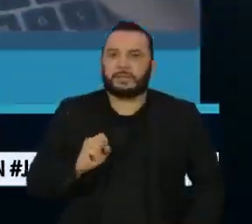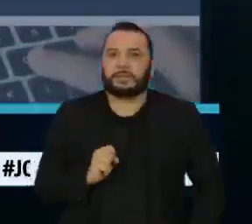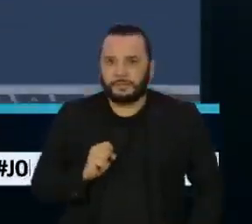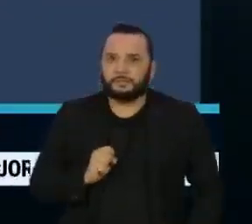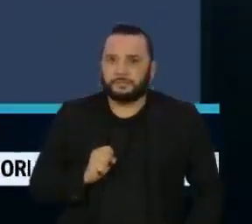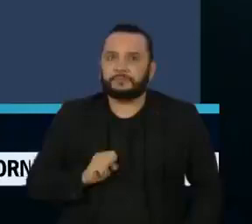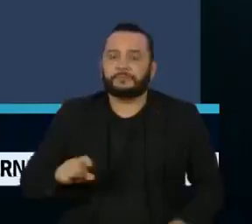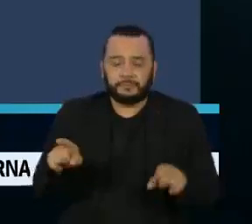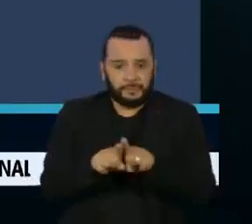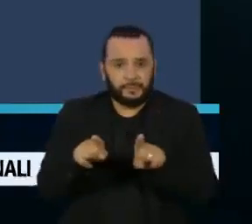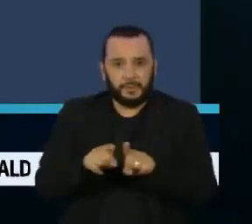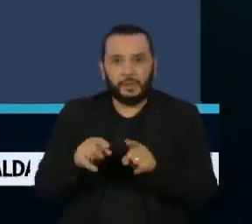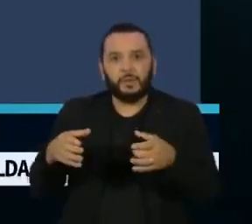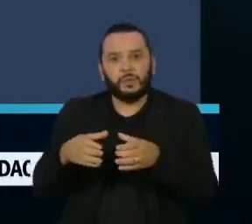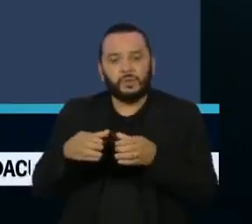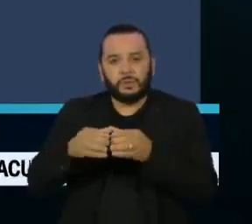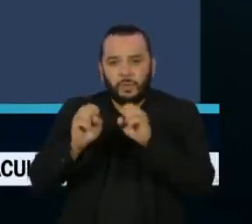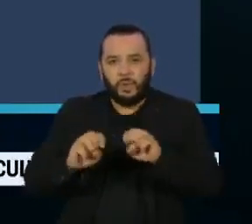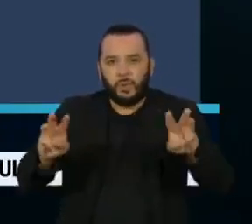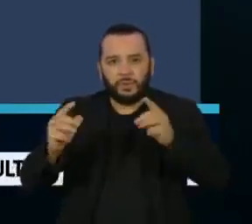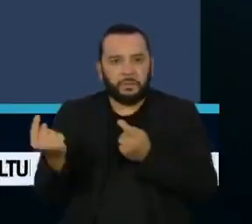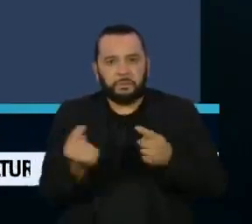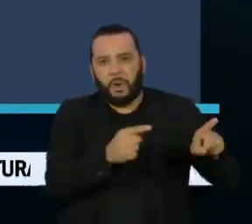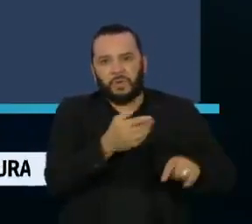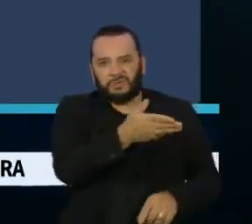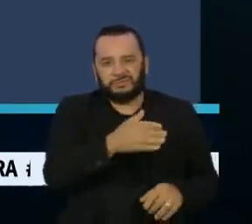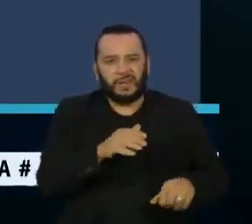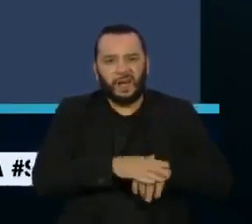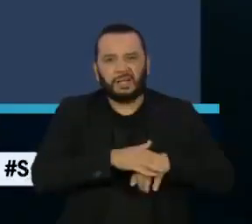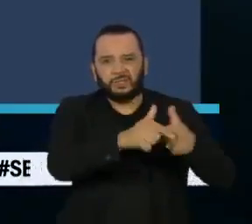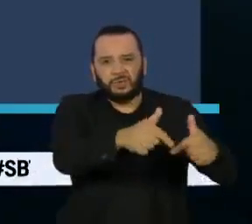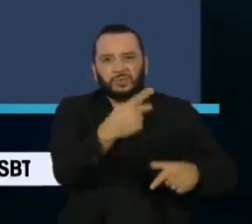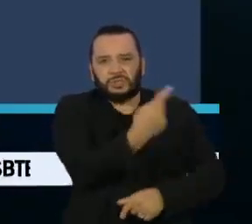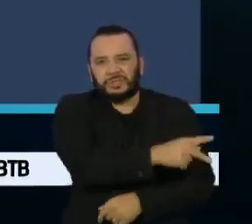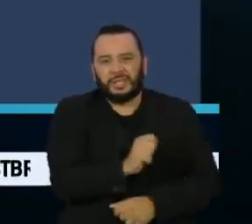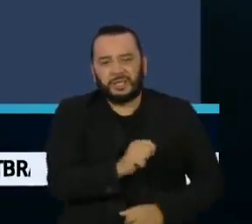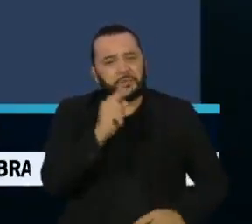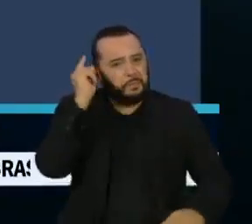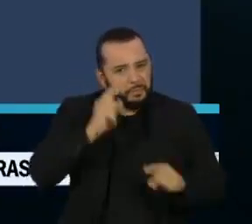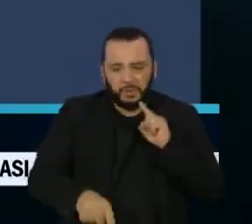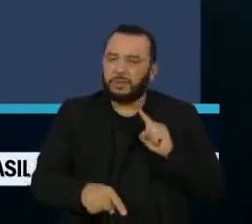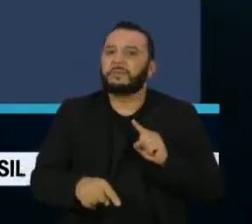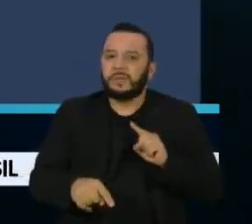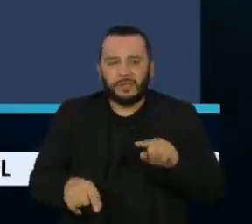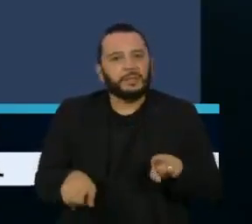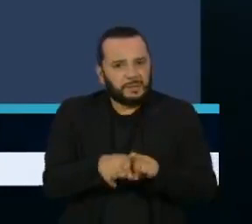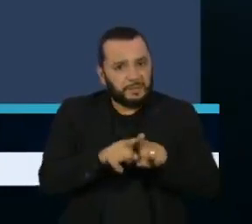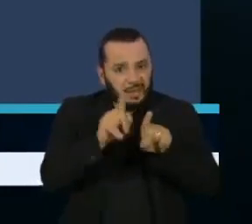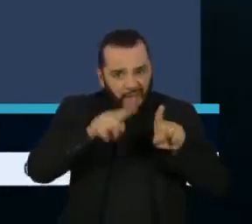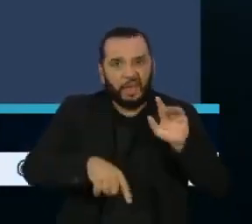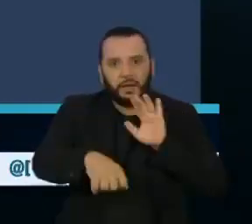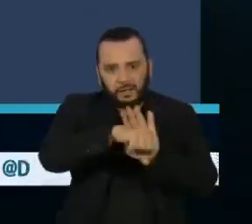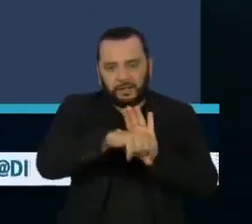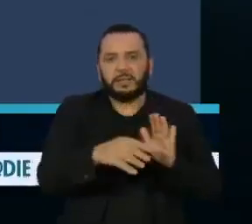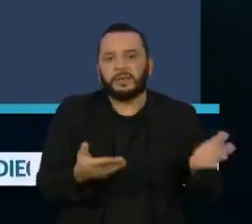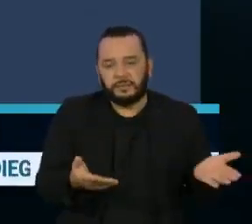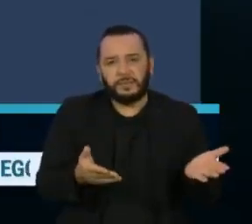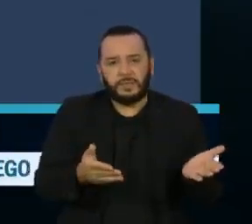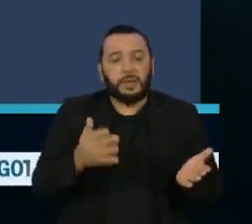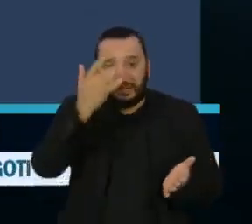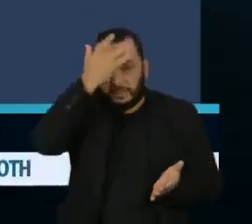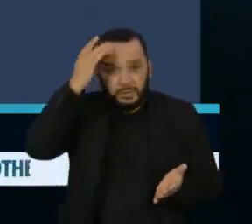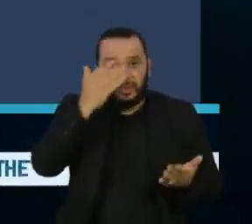comunicado, o Comitê recomenda que práticas como a de Bolsonaro sejam proibidas e criminalizadas e os